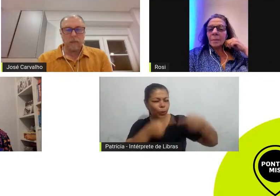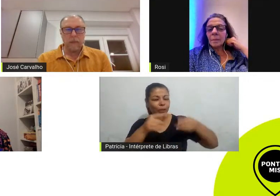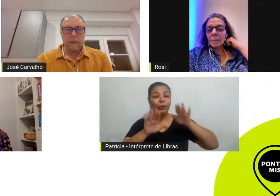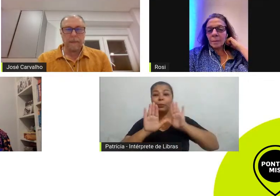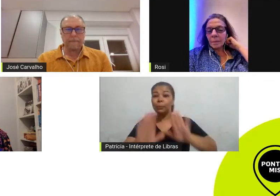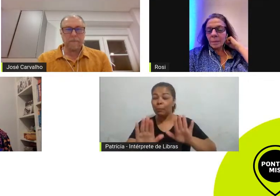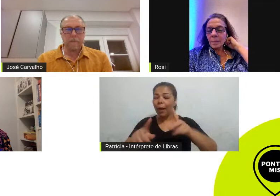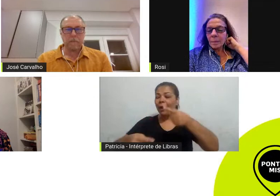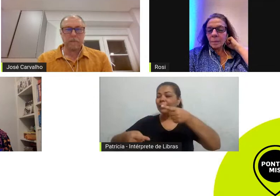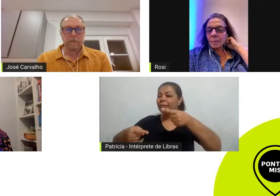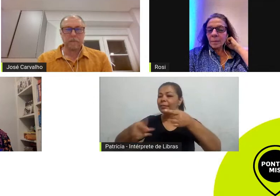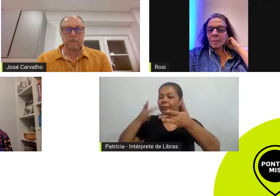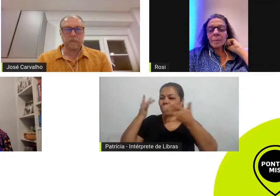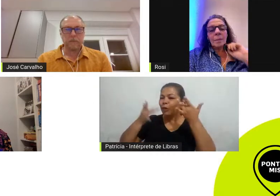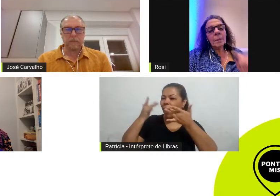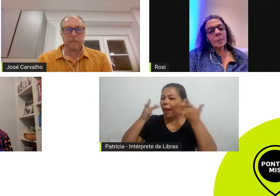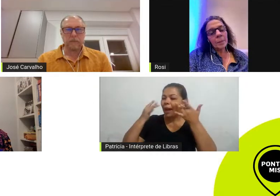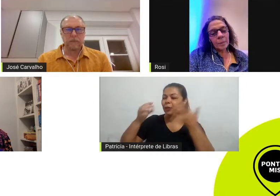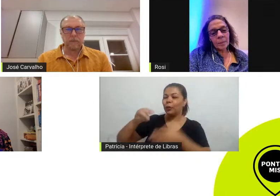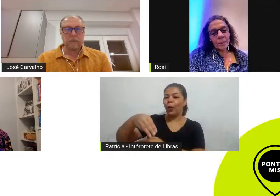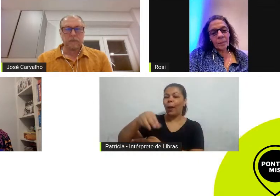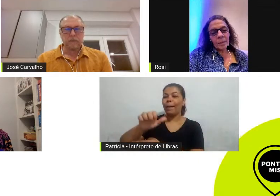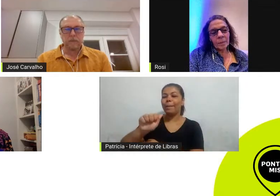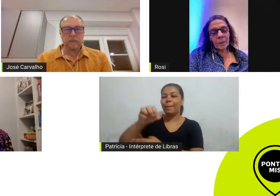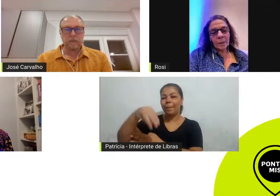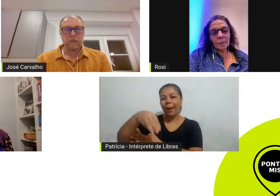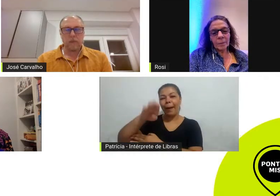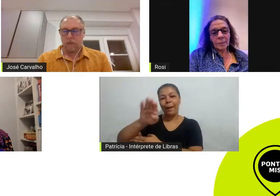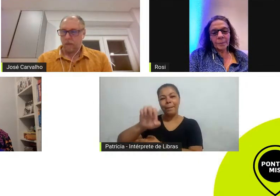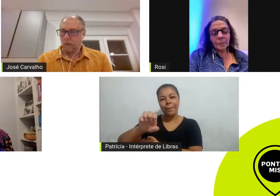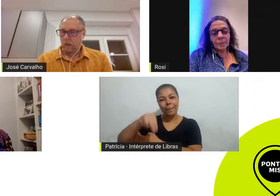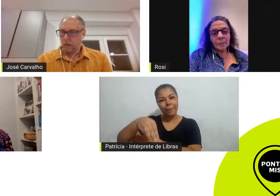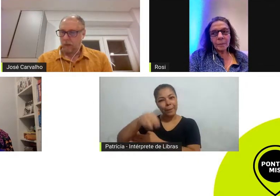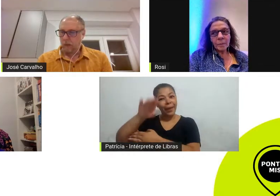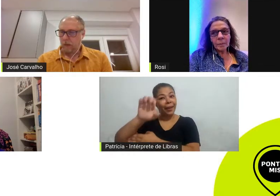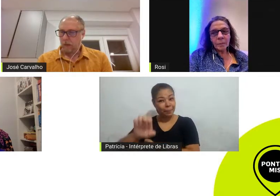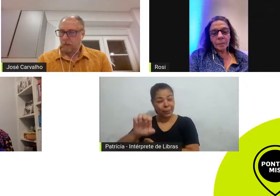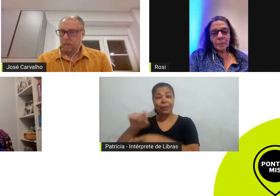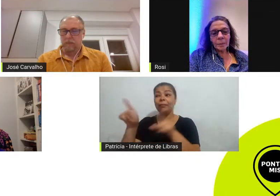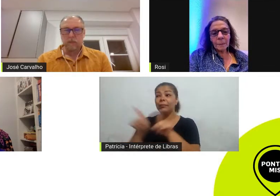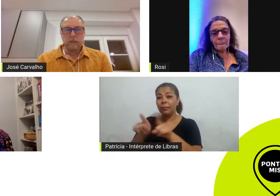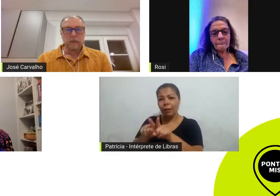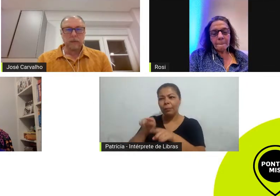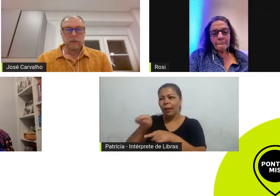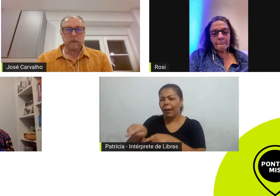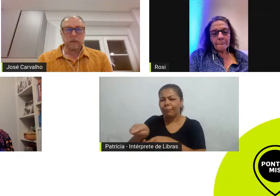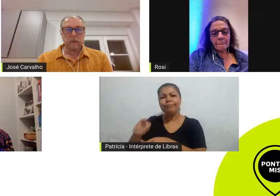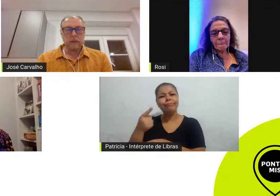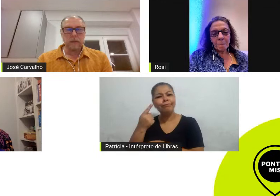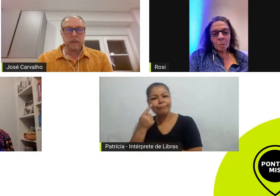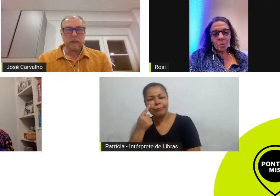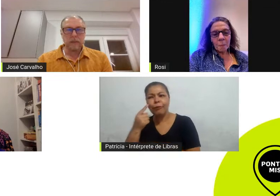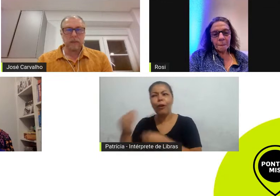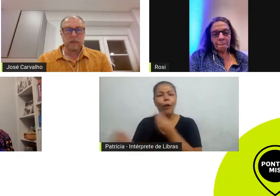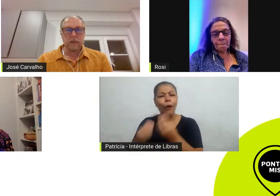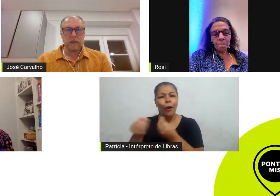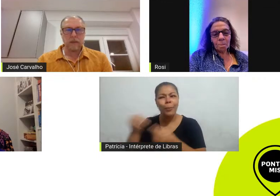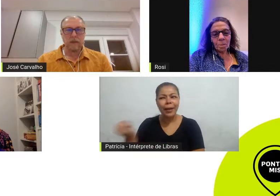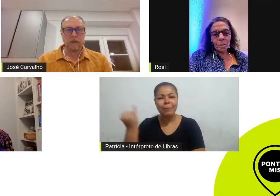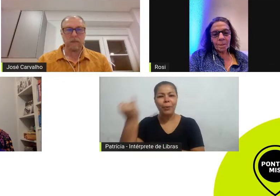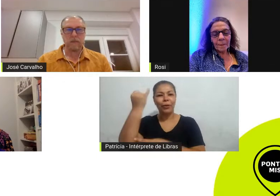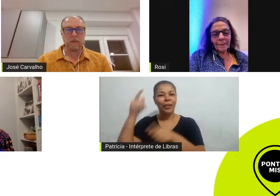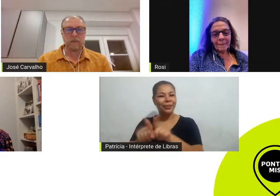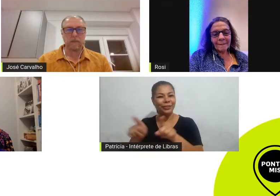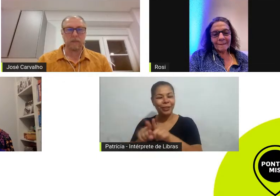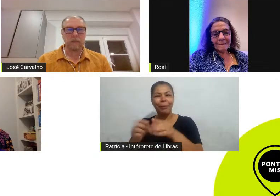de seu tempo caminhou para outros sucessos fruto de uma pesquisa própria criando novos autores e diretores daí